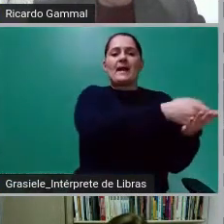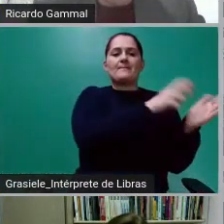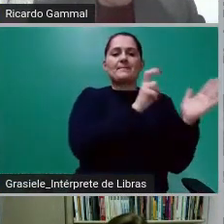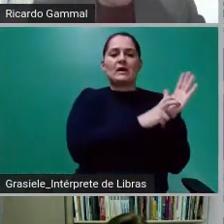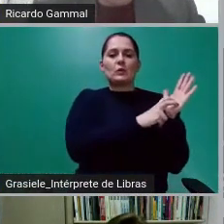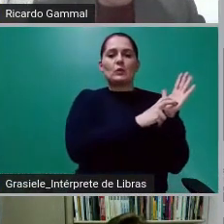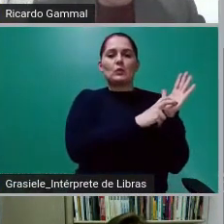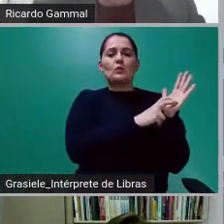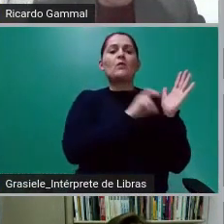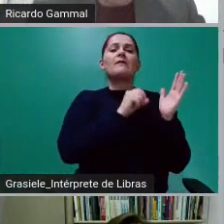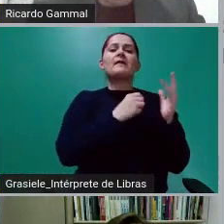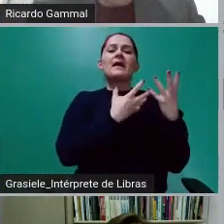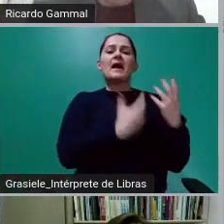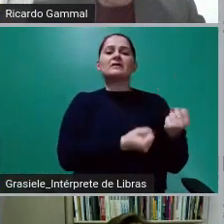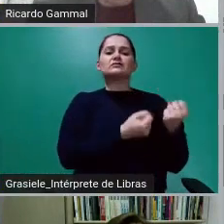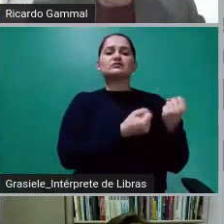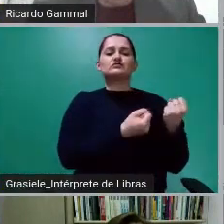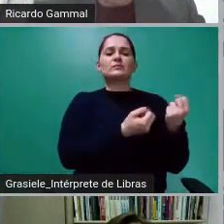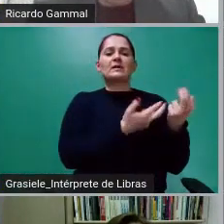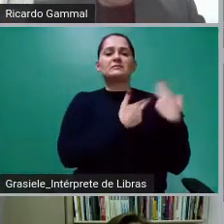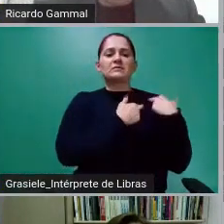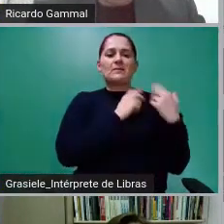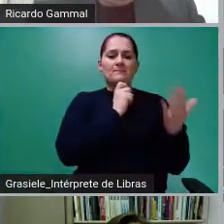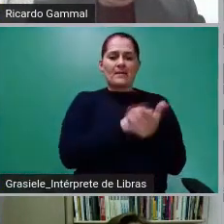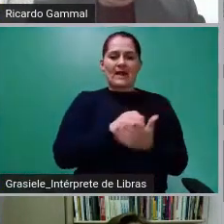garantia era total.